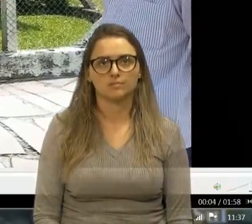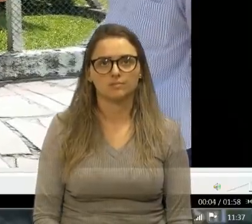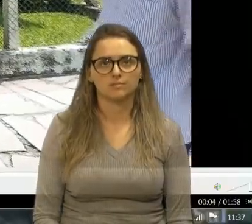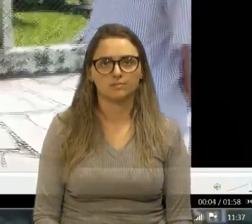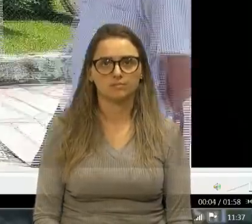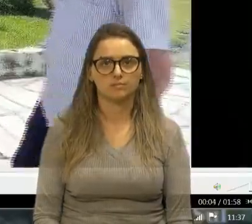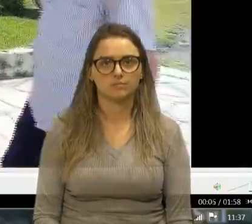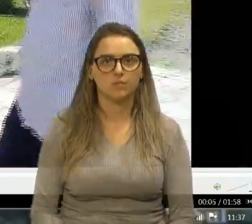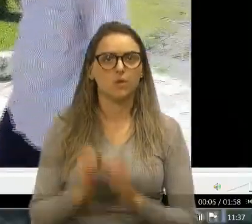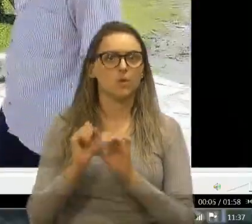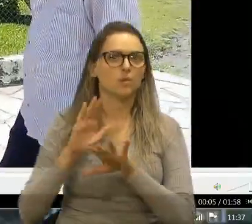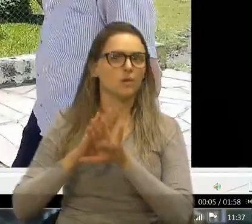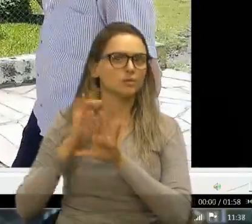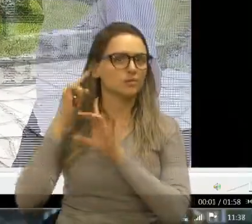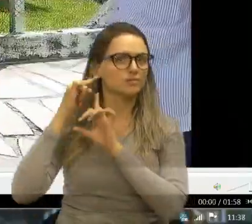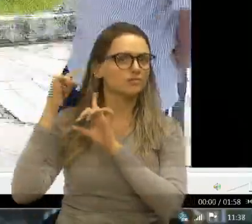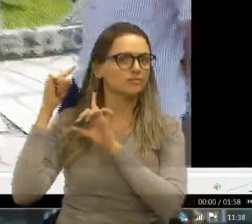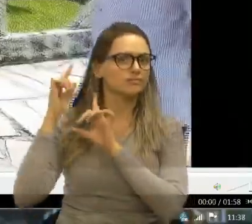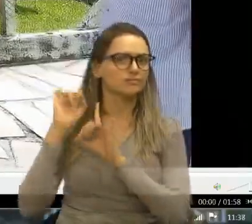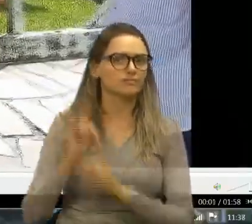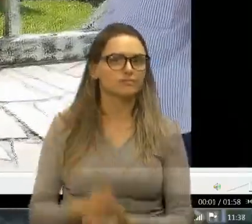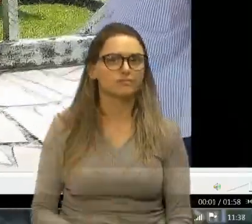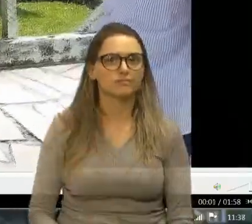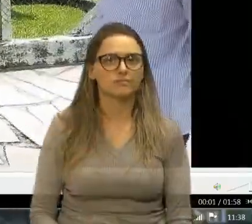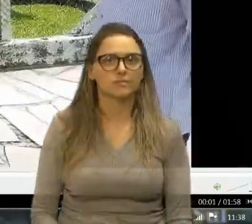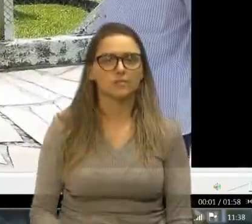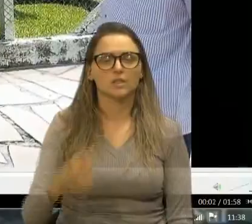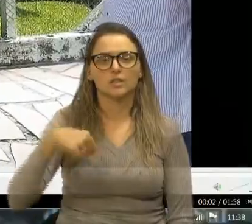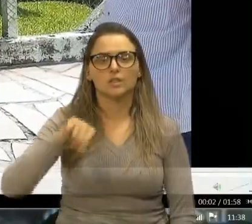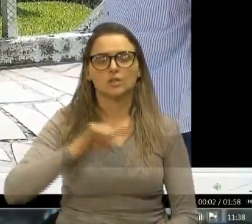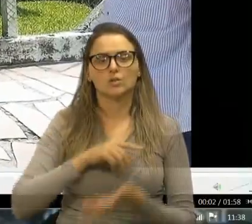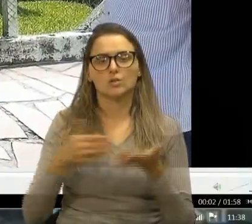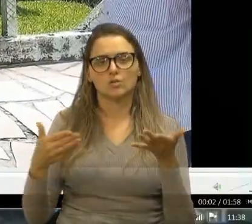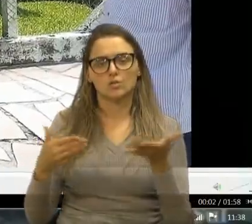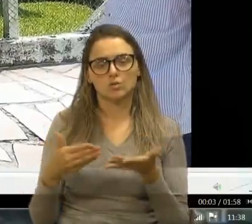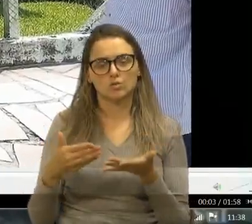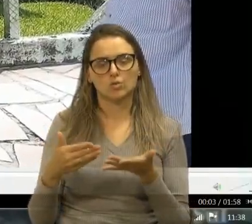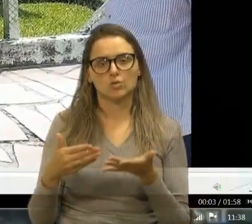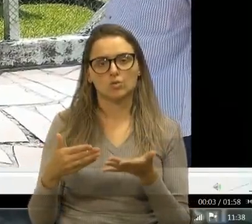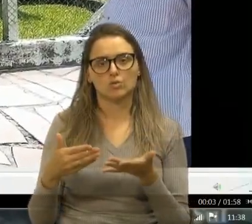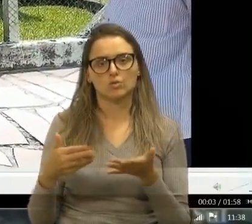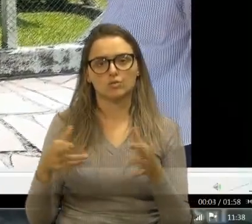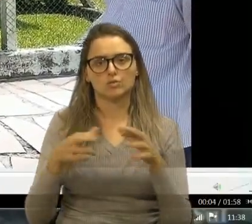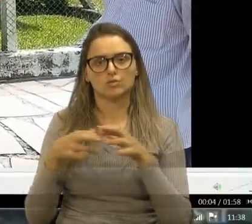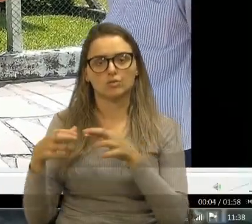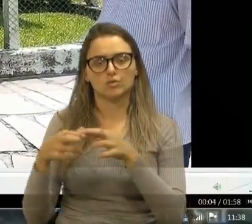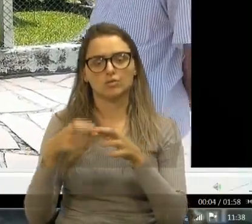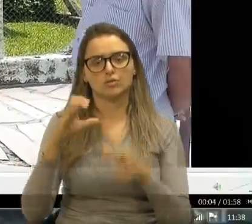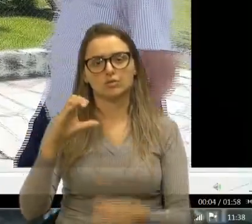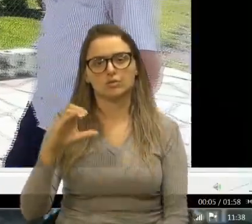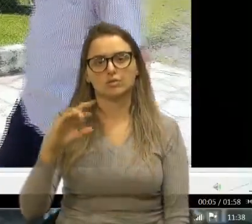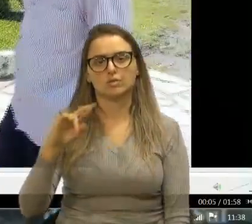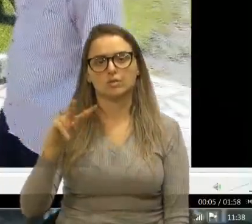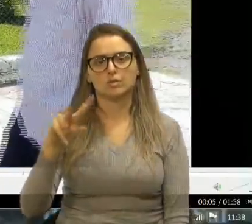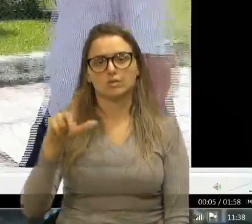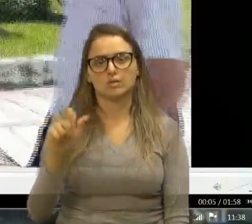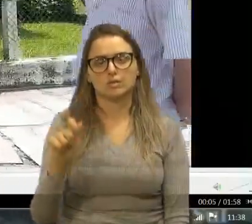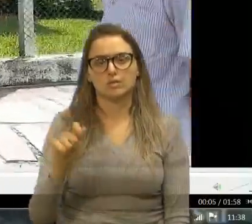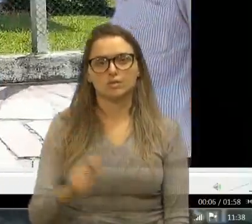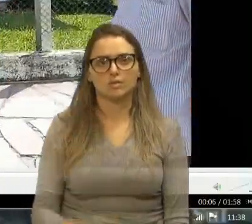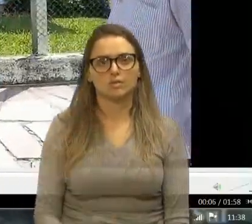Pode dar um volume aí. Nós estamos aqui hoje em Criúva, neste dia, nesta sexta-feira de tarde,